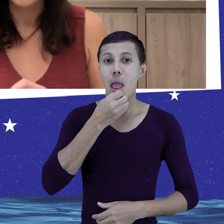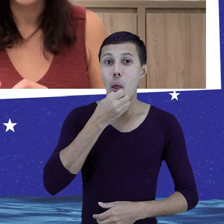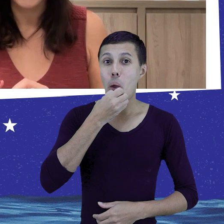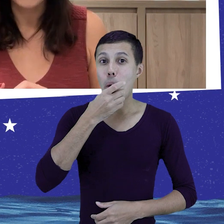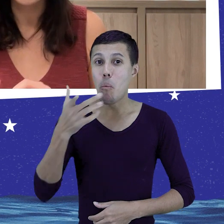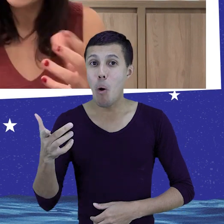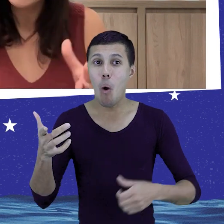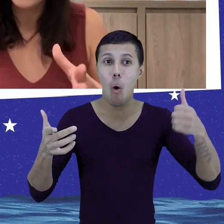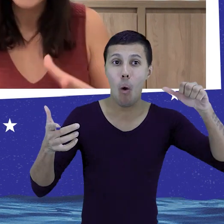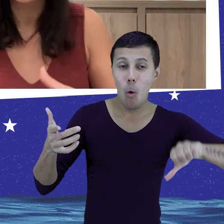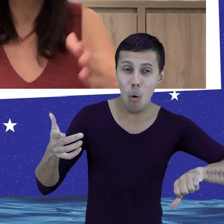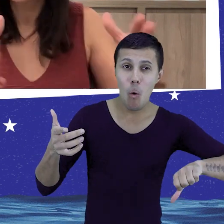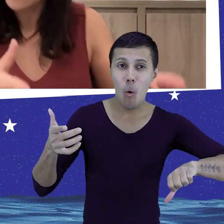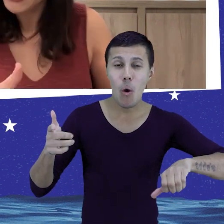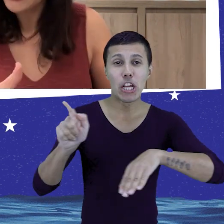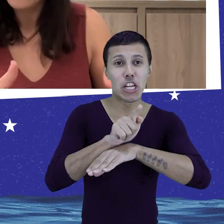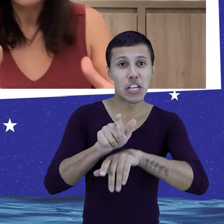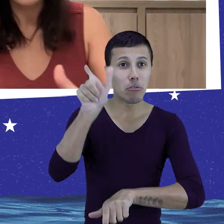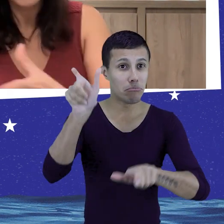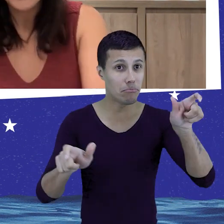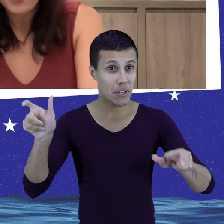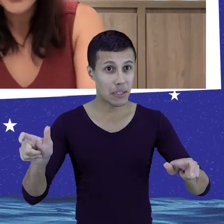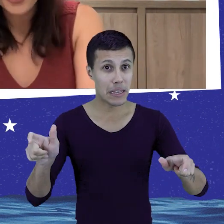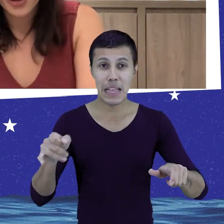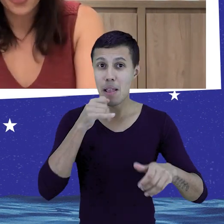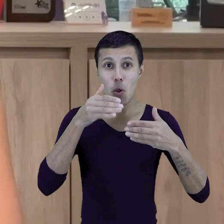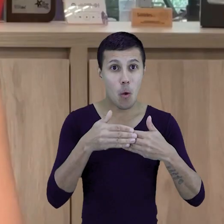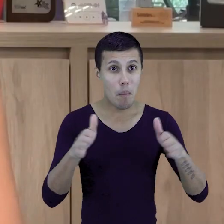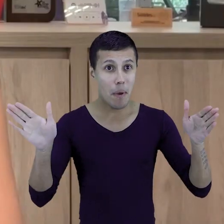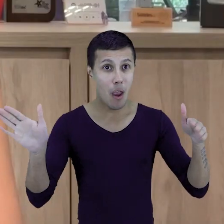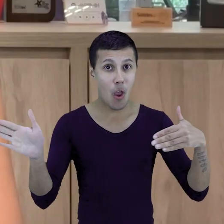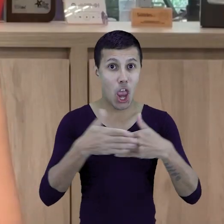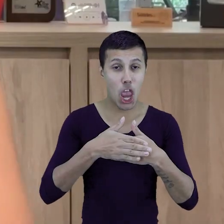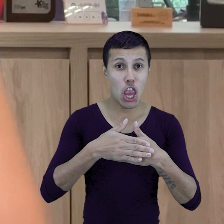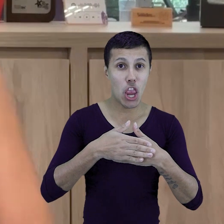má gestão de pessoas pode ser a diferença entre você abrir ou fechar a porta do seu negócio.